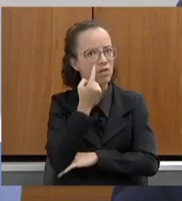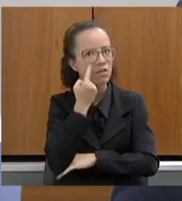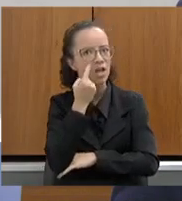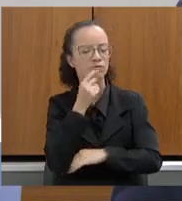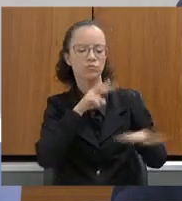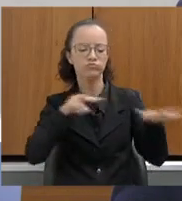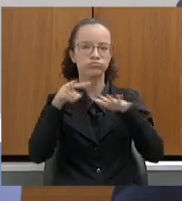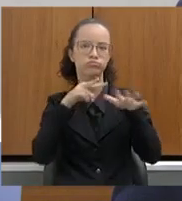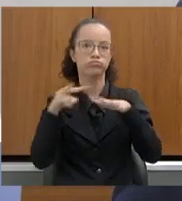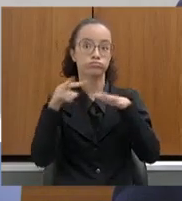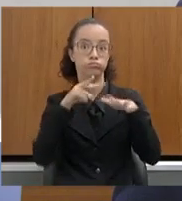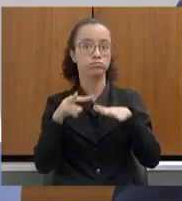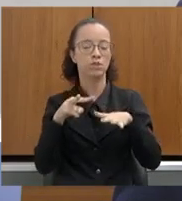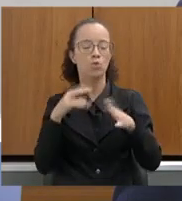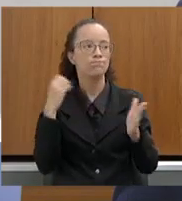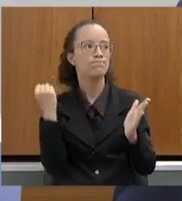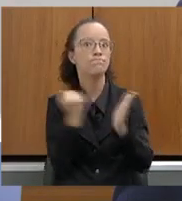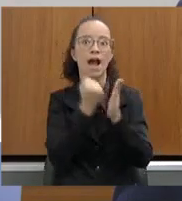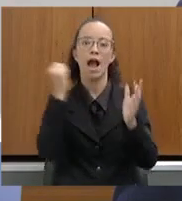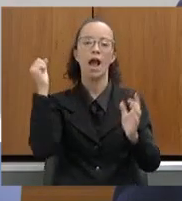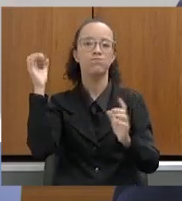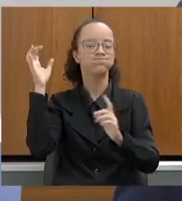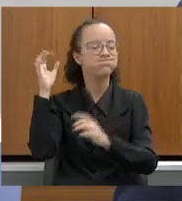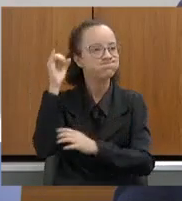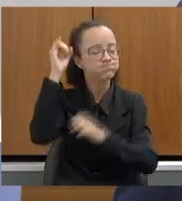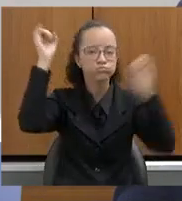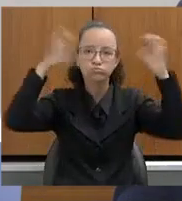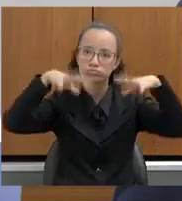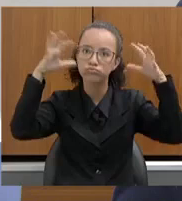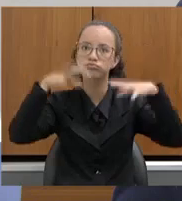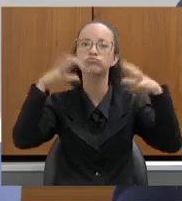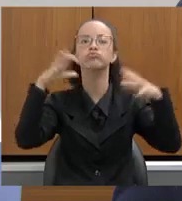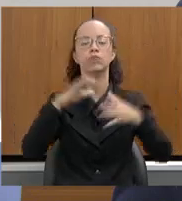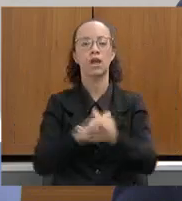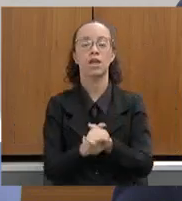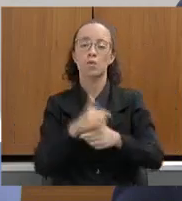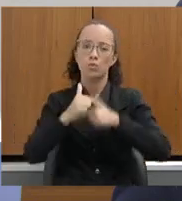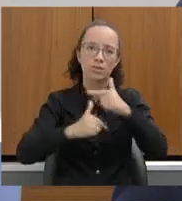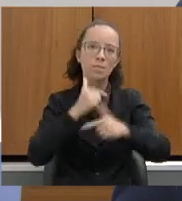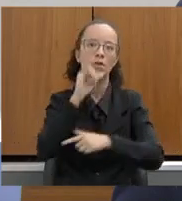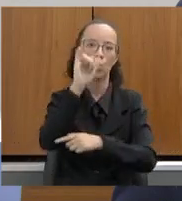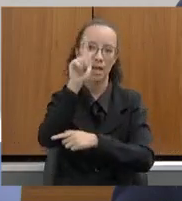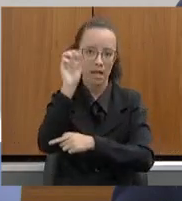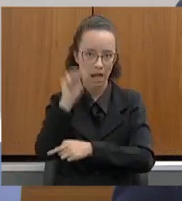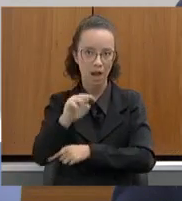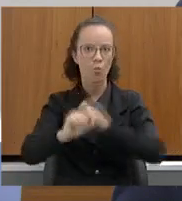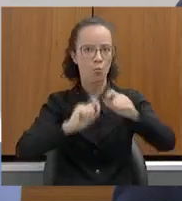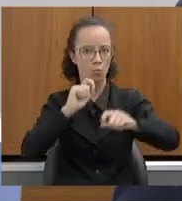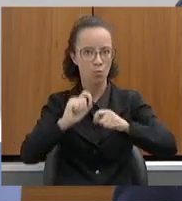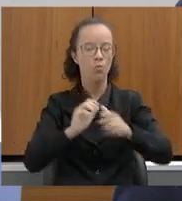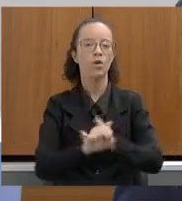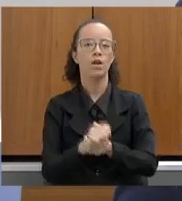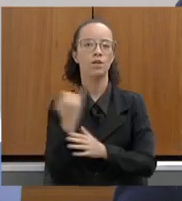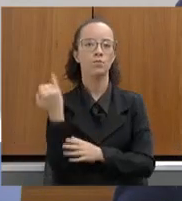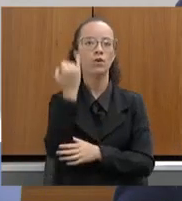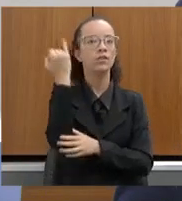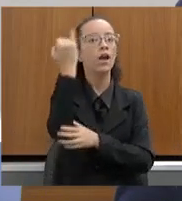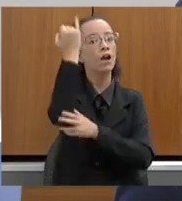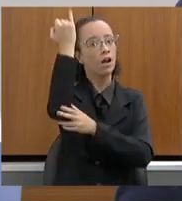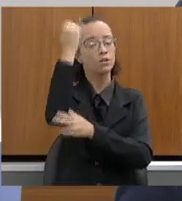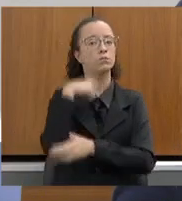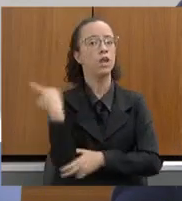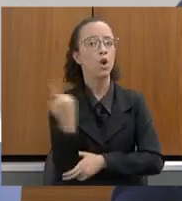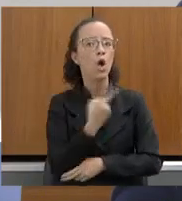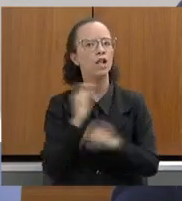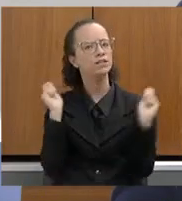semanas, o grande impacto das chuvas intensas. Então, esse trabalho do IGAM é absolutamente importante para que a